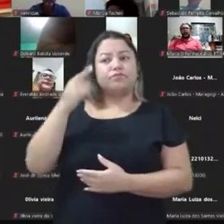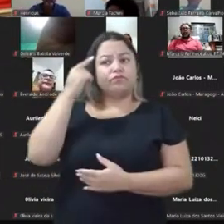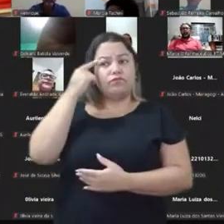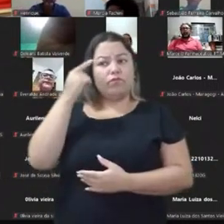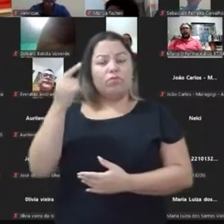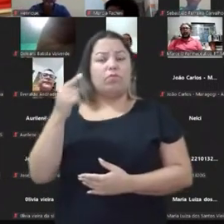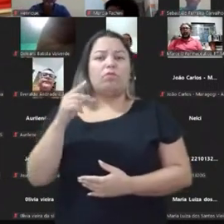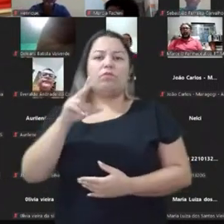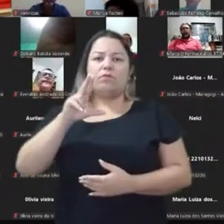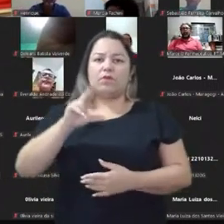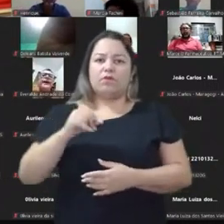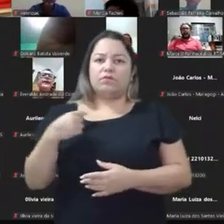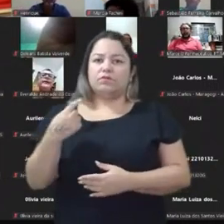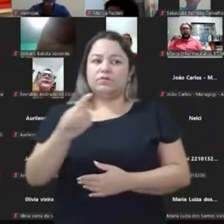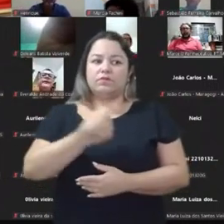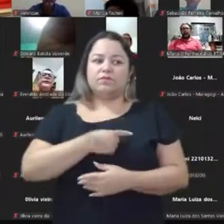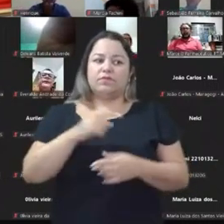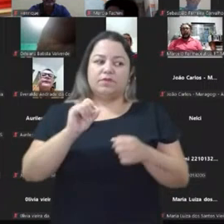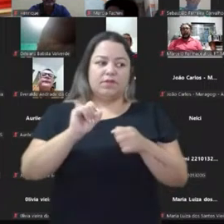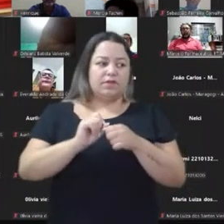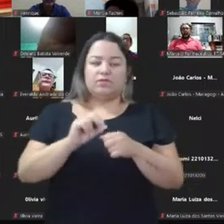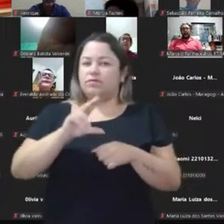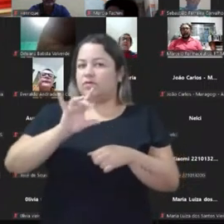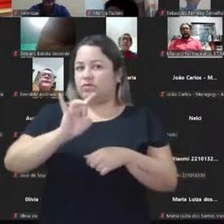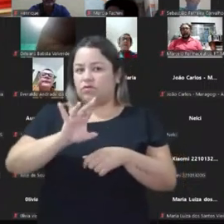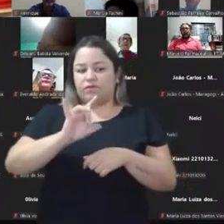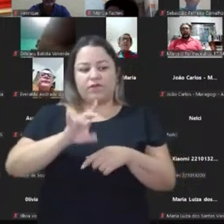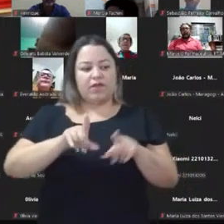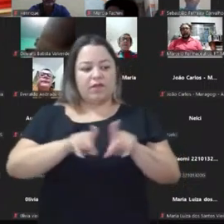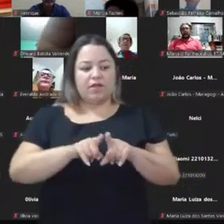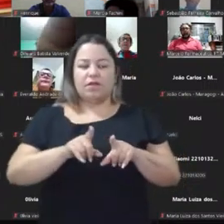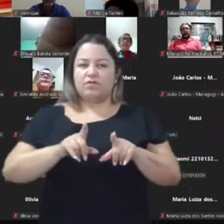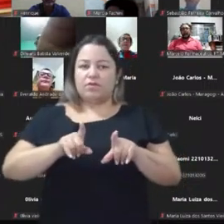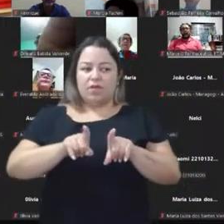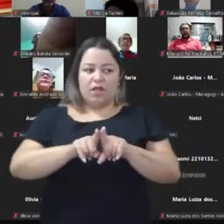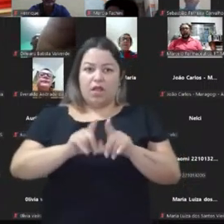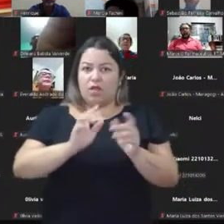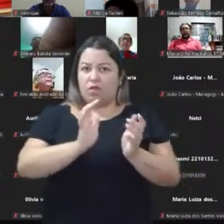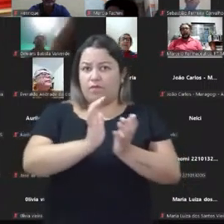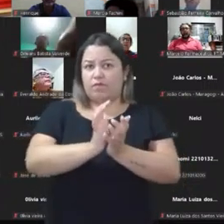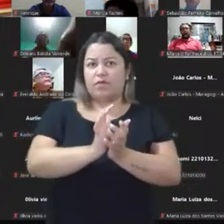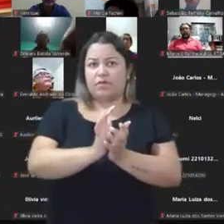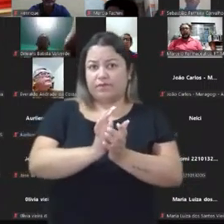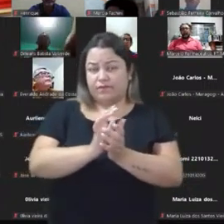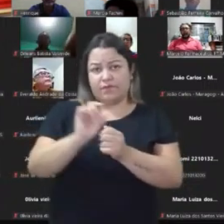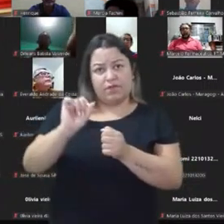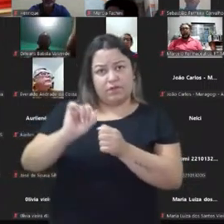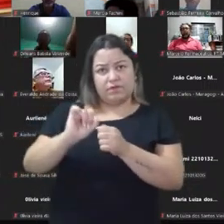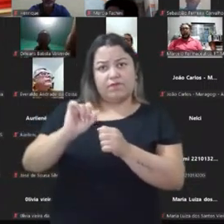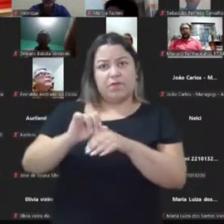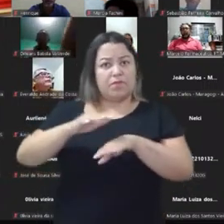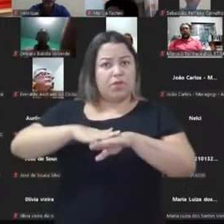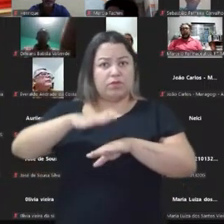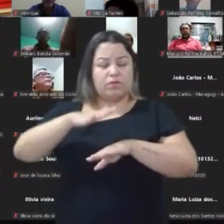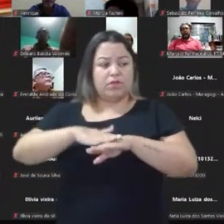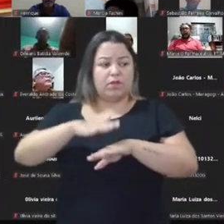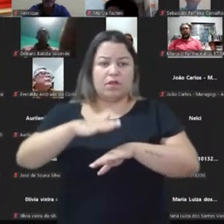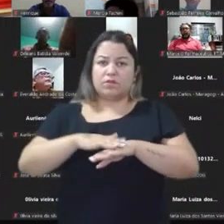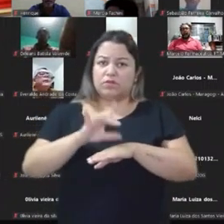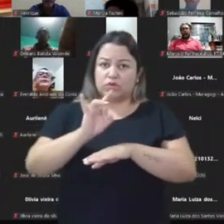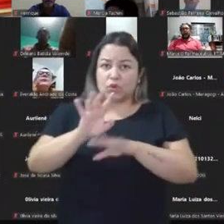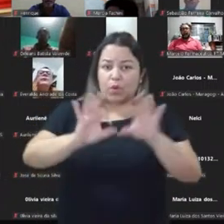reunião com o Oeste que estamos fazendo, não é para ficar só esperando a Fundação fazer. A Fundação vai fazer mais. Essa aqui só foi